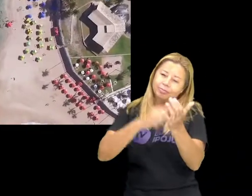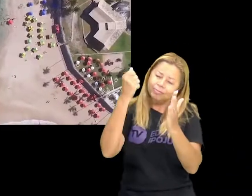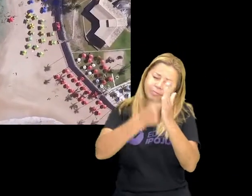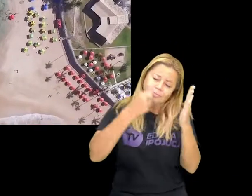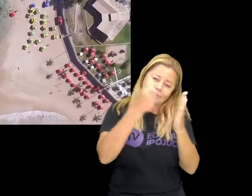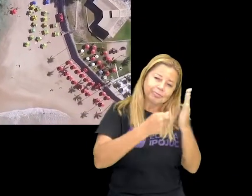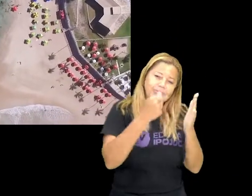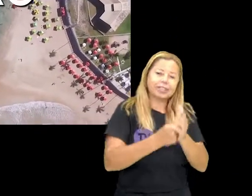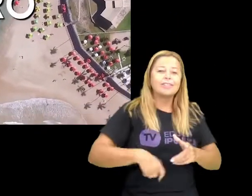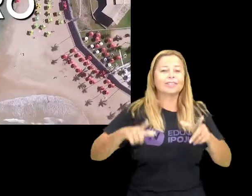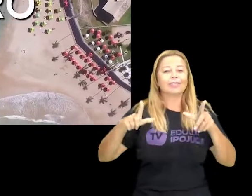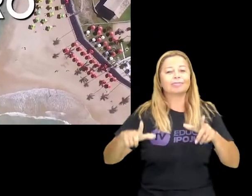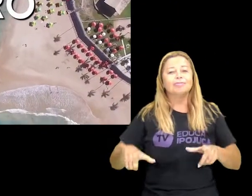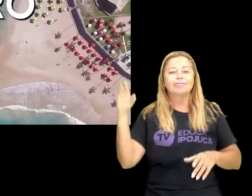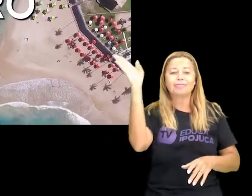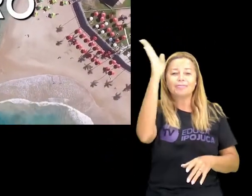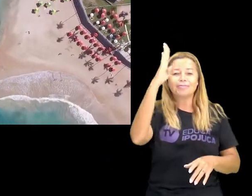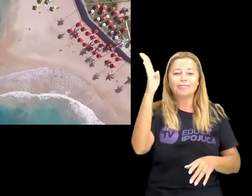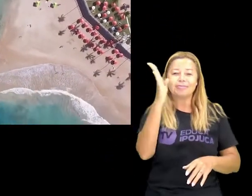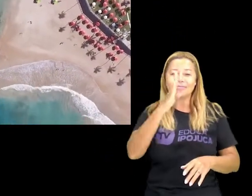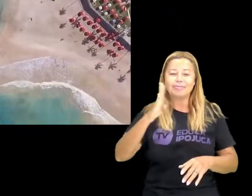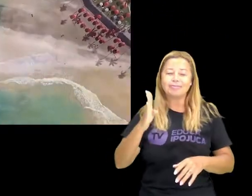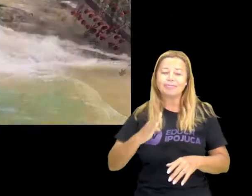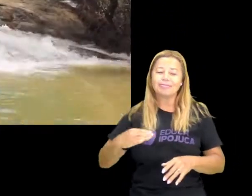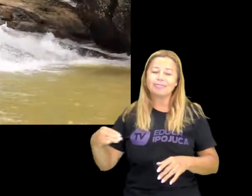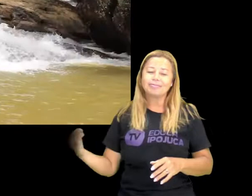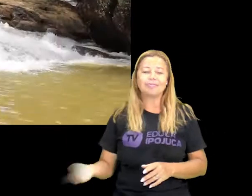Deste solo brasileiro